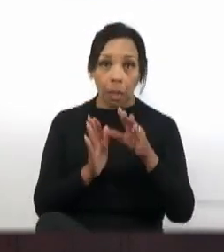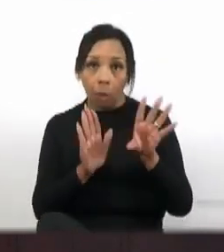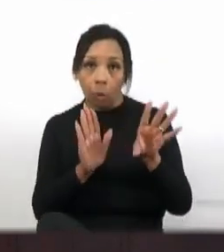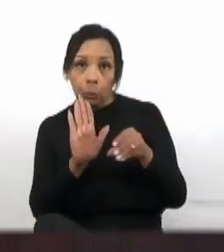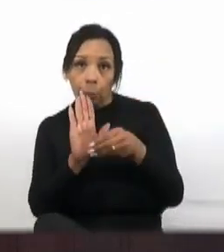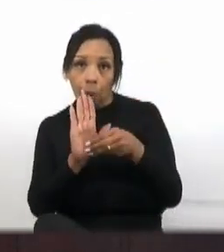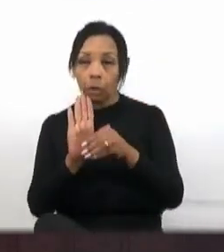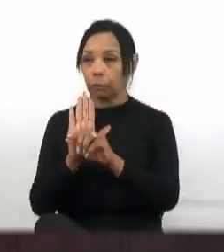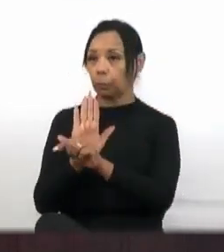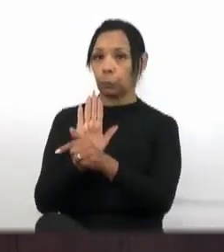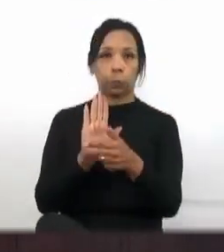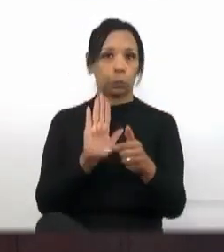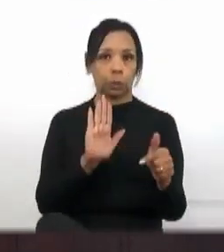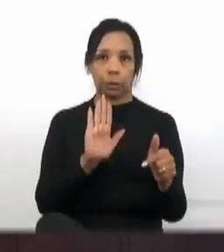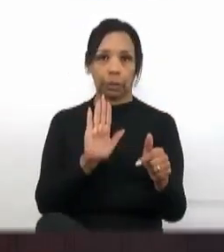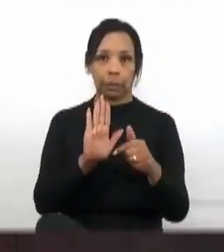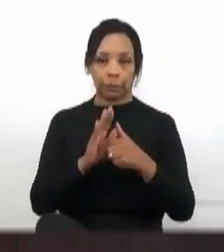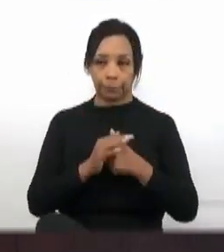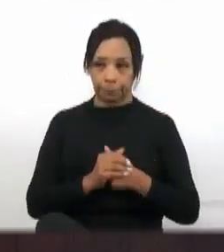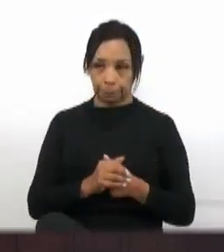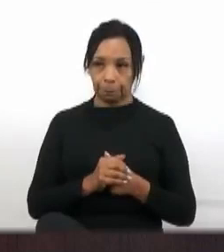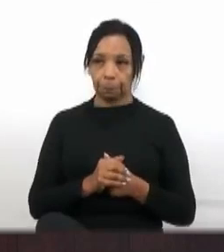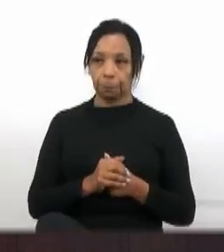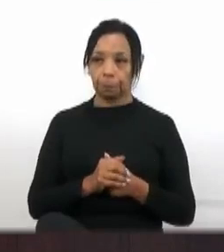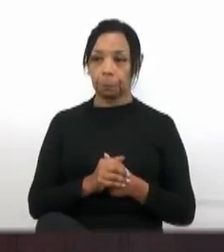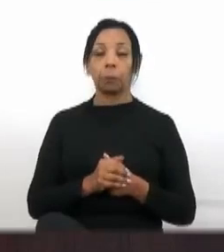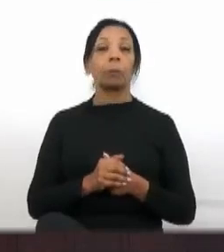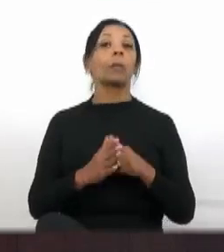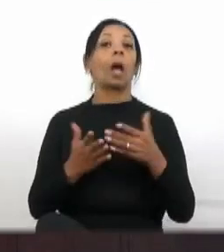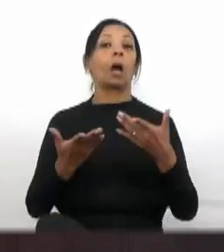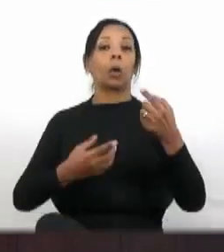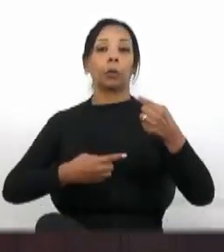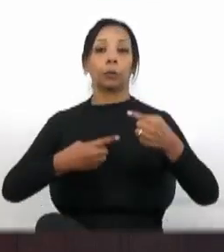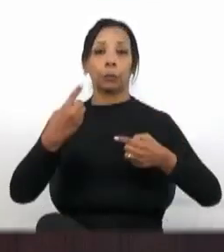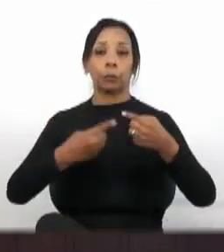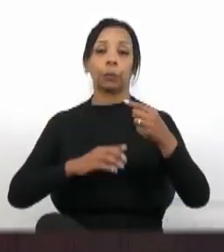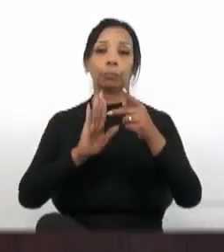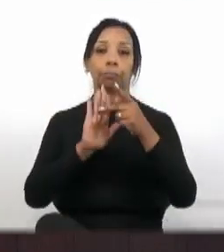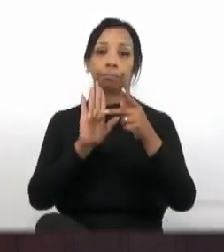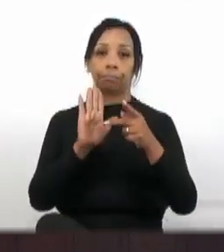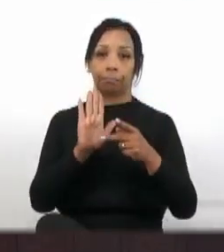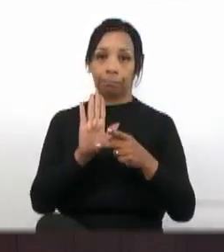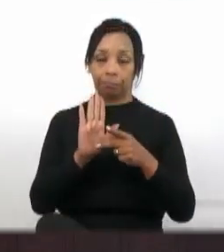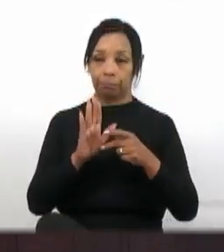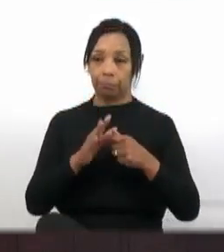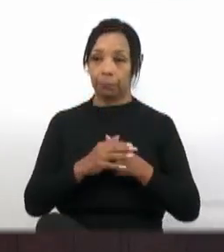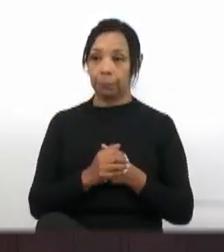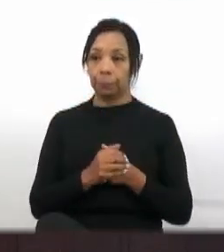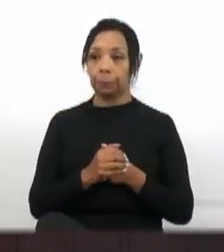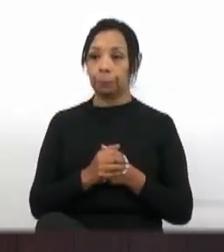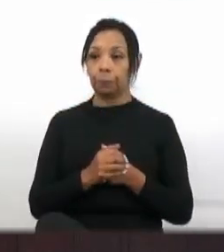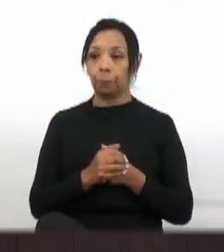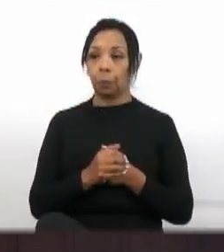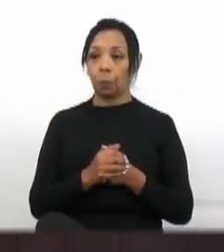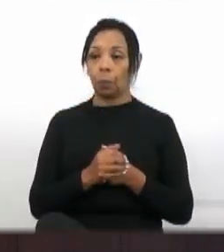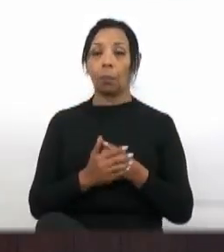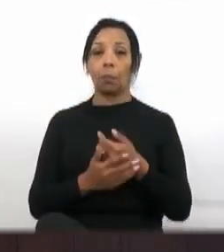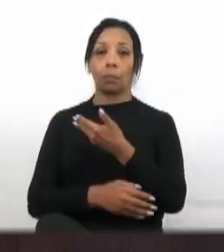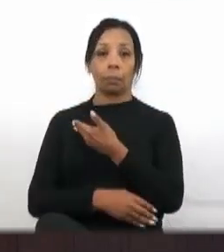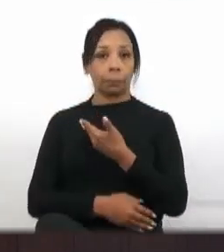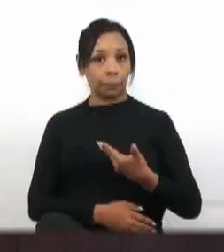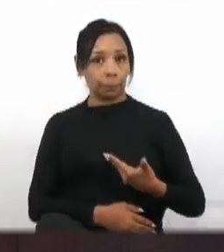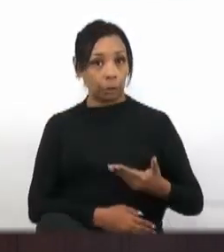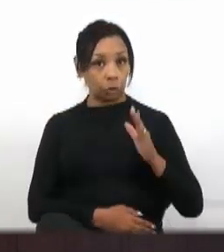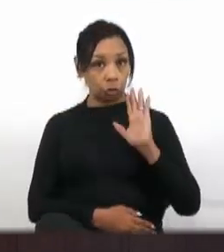Não possui emendas na matéria de segundo turno. Está em segunda discussão o projeto. Senhoras e senhores, se tratando de segundo turno, como já foi